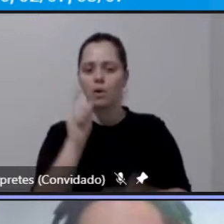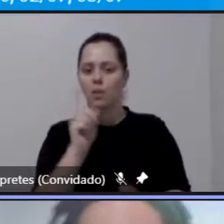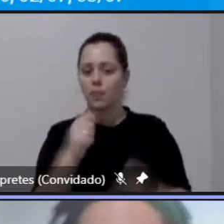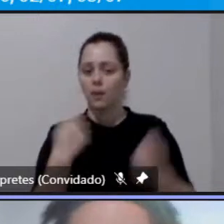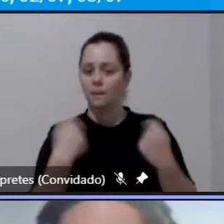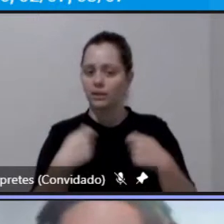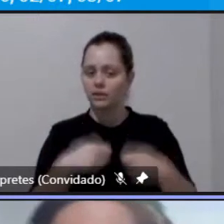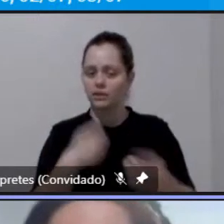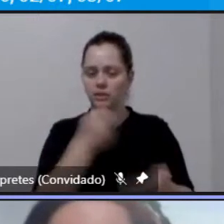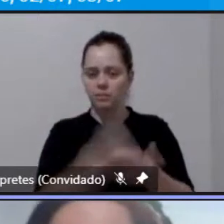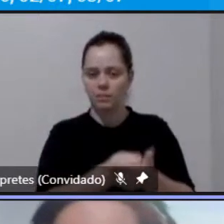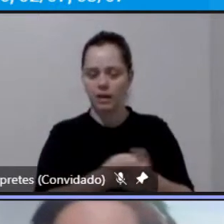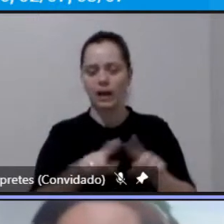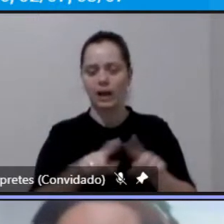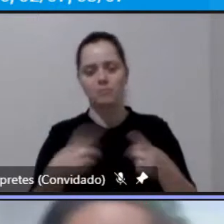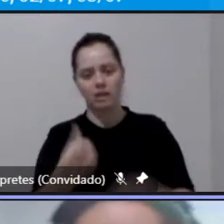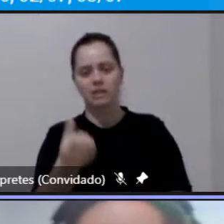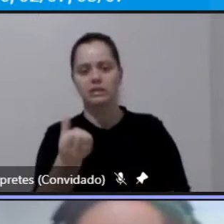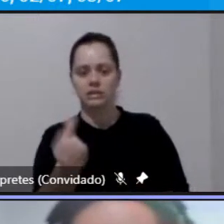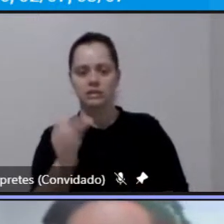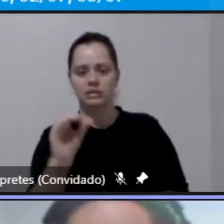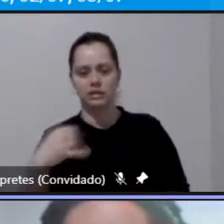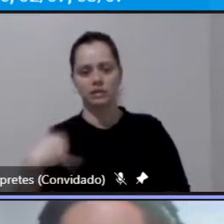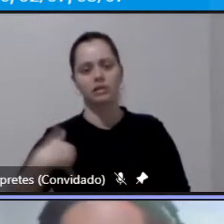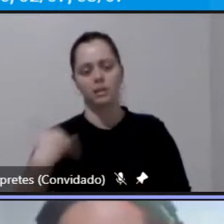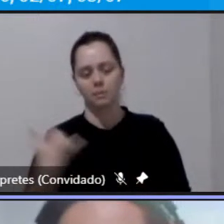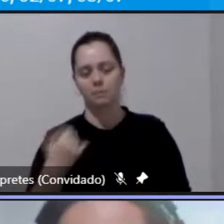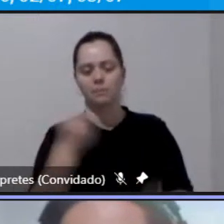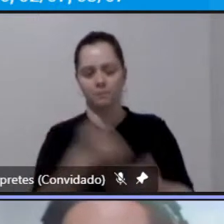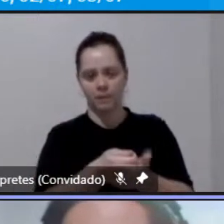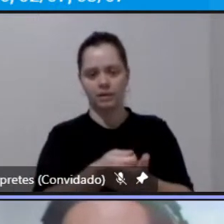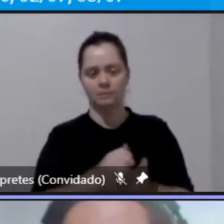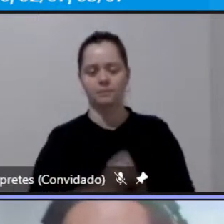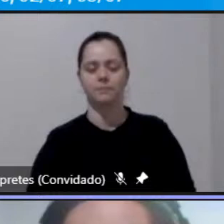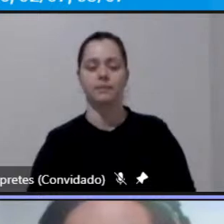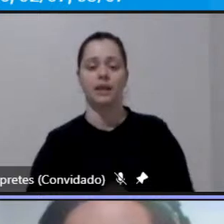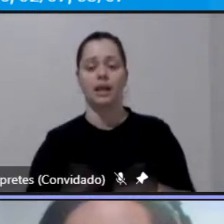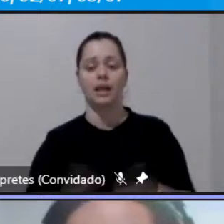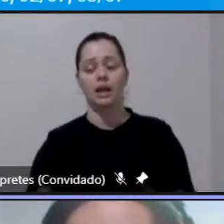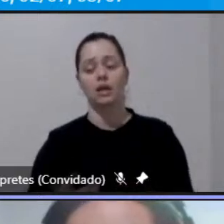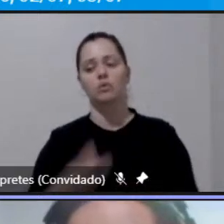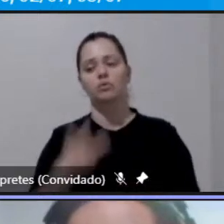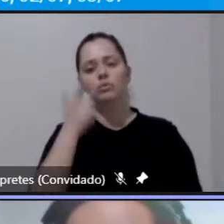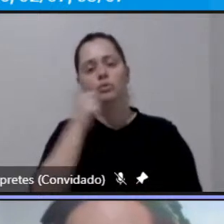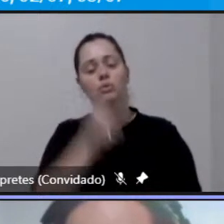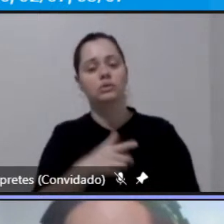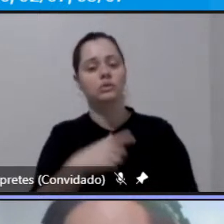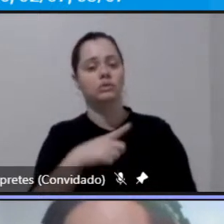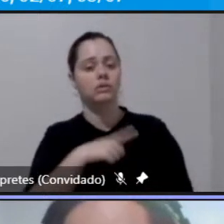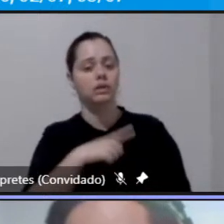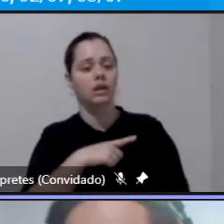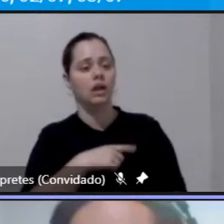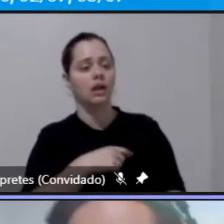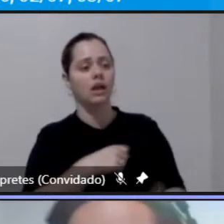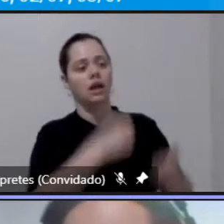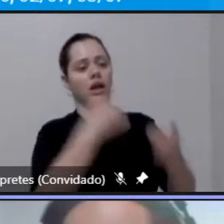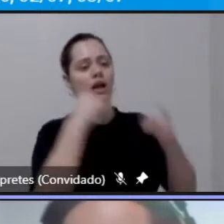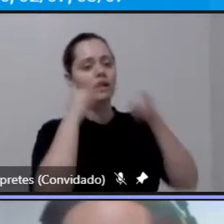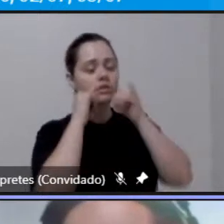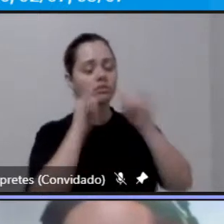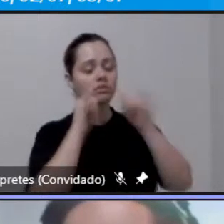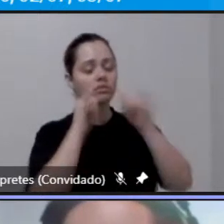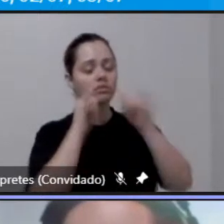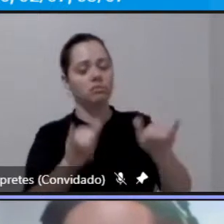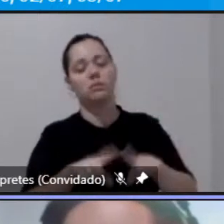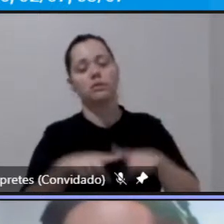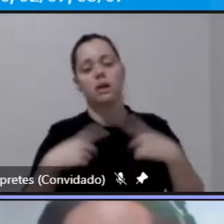então eu ainda não tenho os dados eu até pedi mas ainda não tenho os dados da demanda não deu tempo de chegar da demanda de